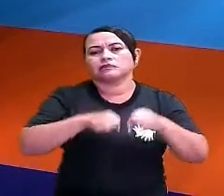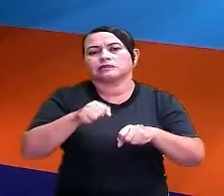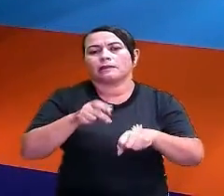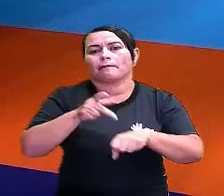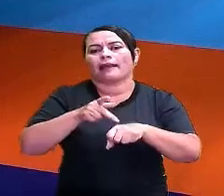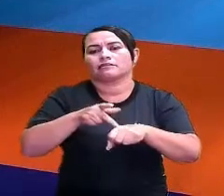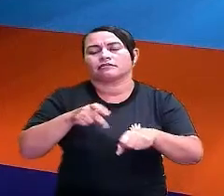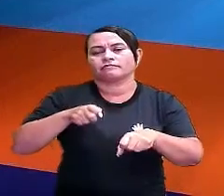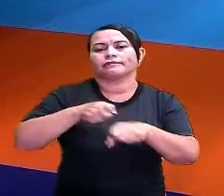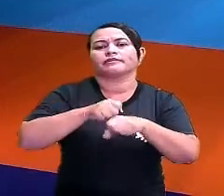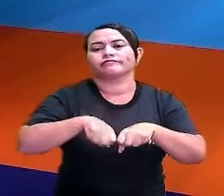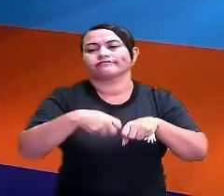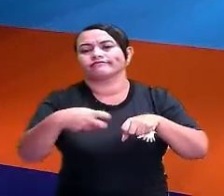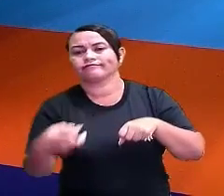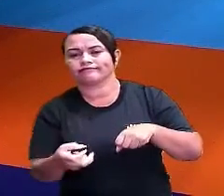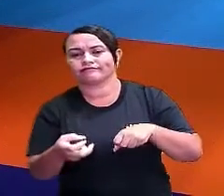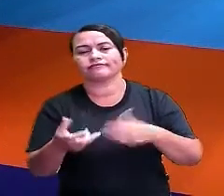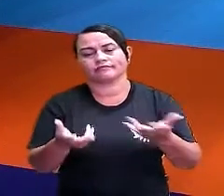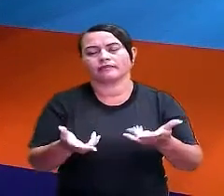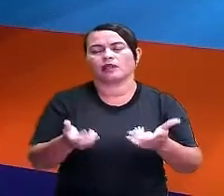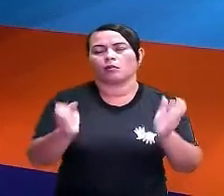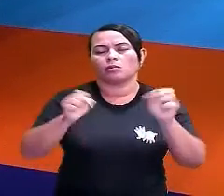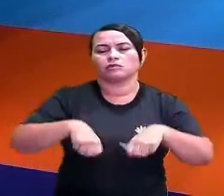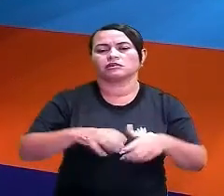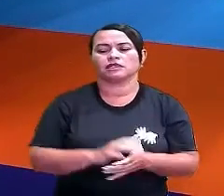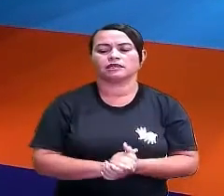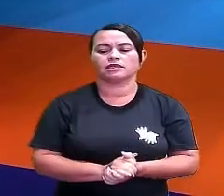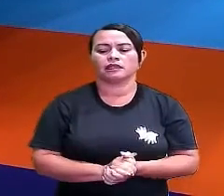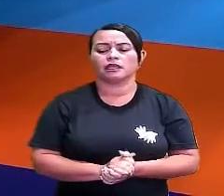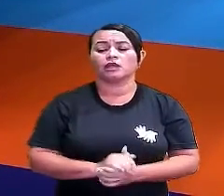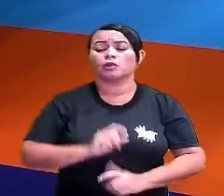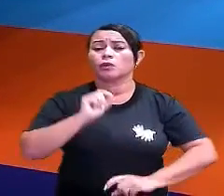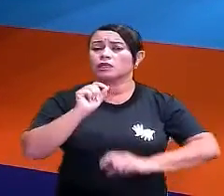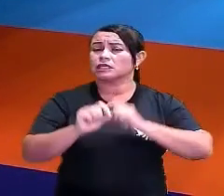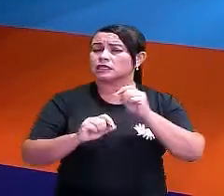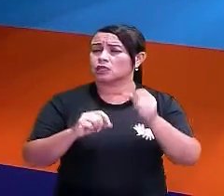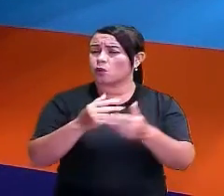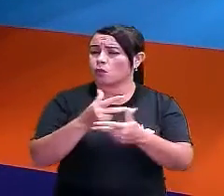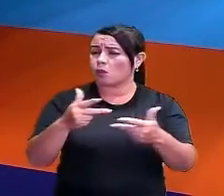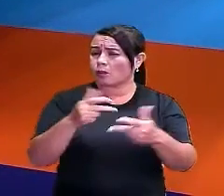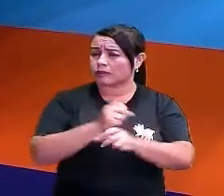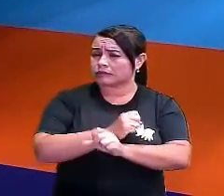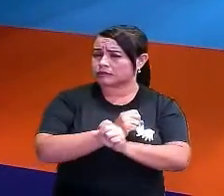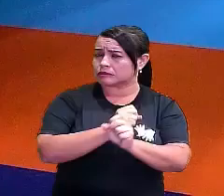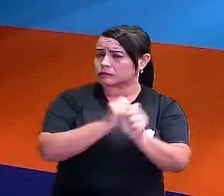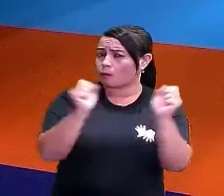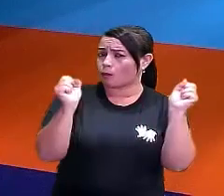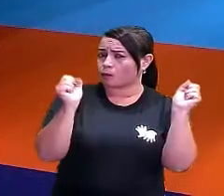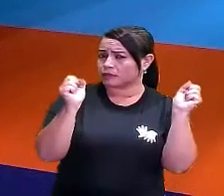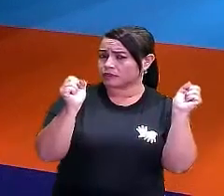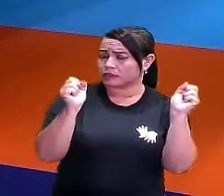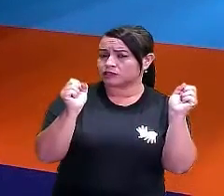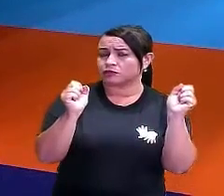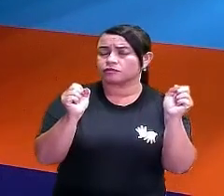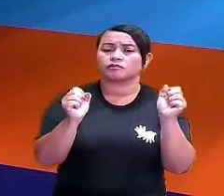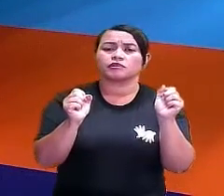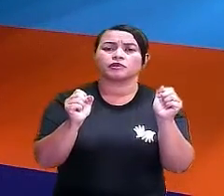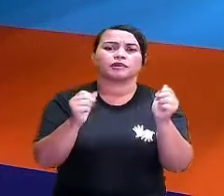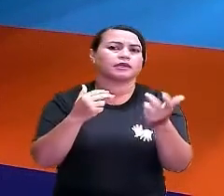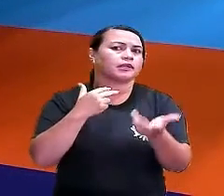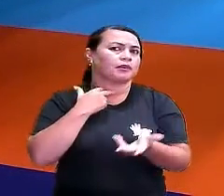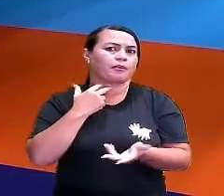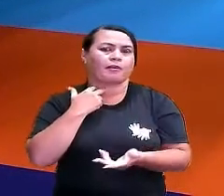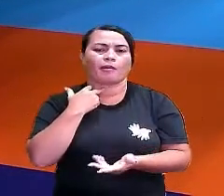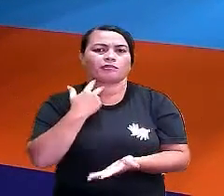É uma possibilidade, tá certo? E o que são situações impossíveis, né? São aquelas que não